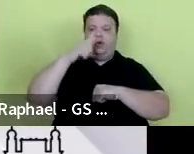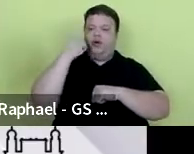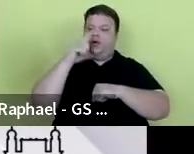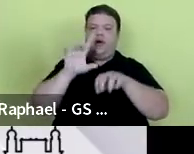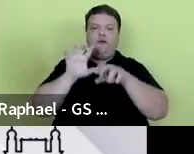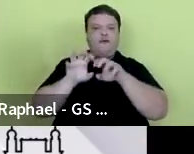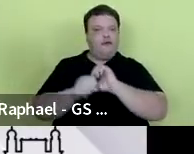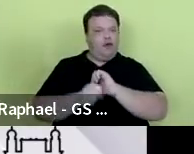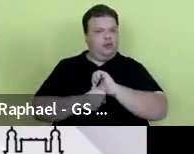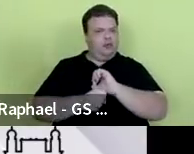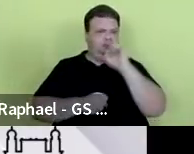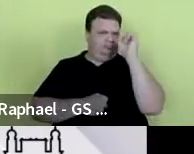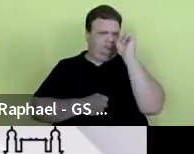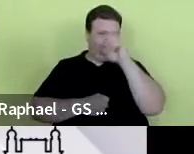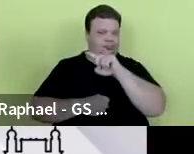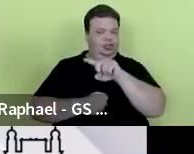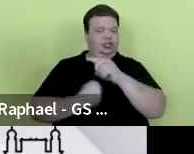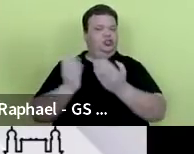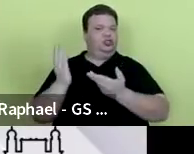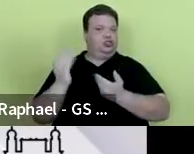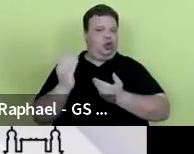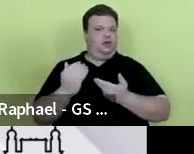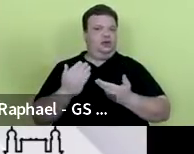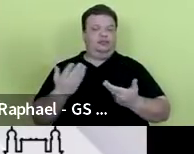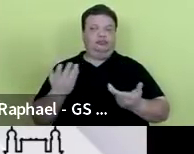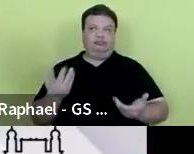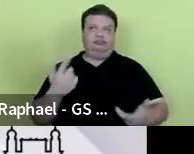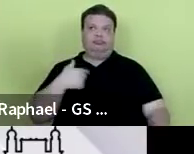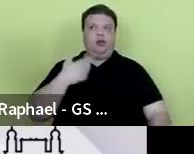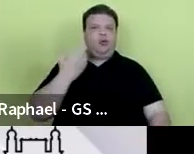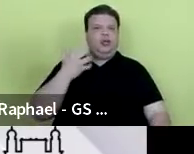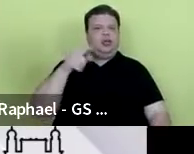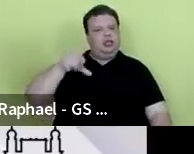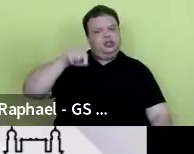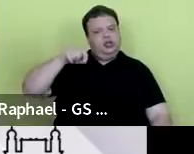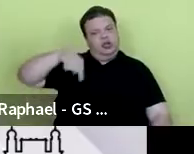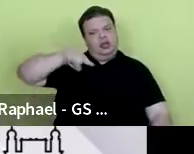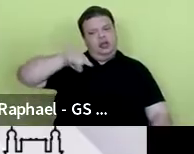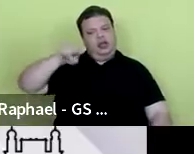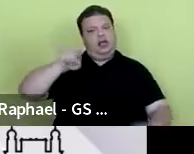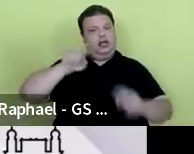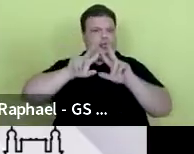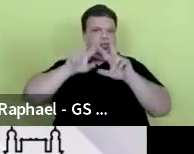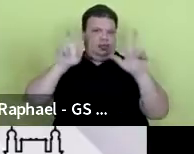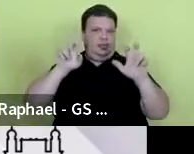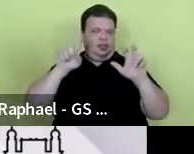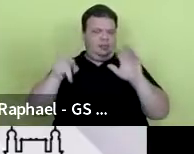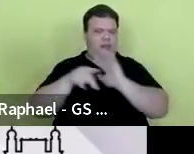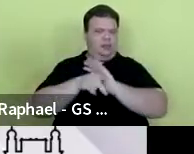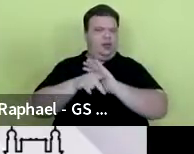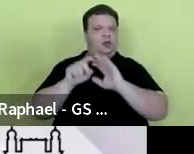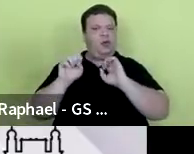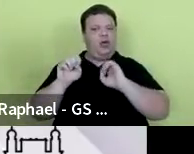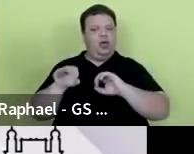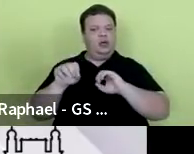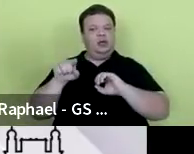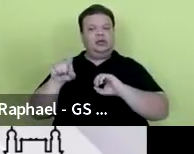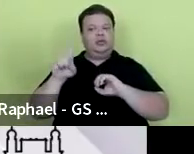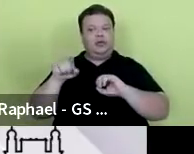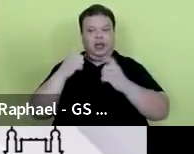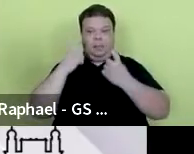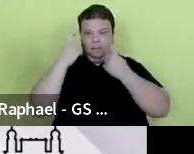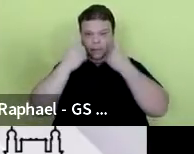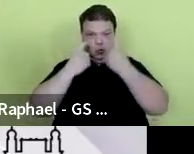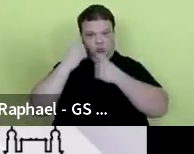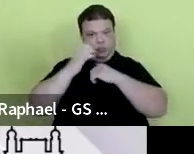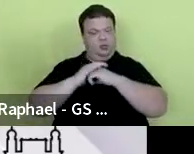os jovens. E eu, então, quis destacar esse tema da educação para a cidadania como uma grande preocupação